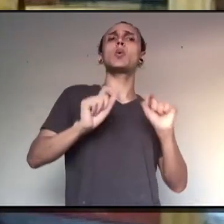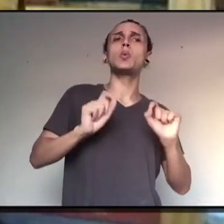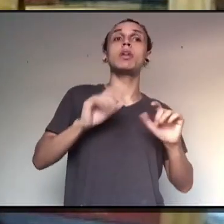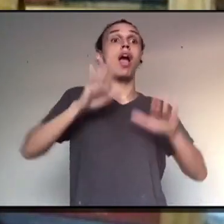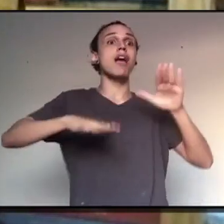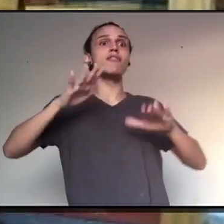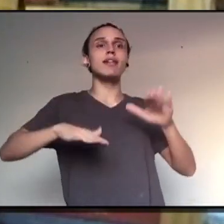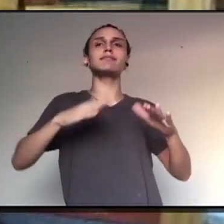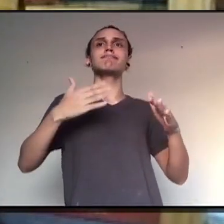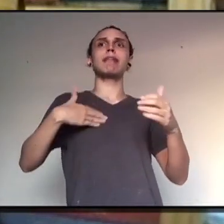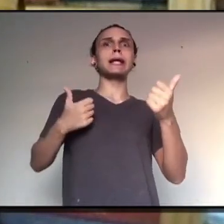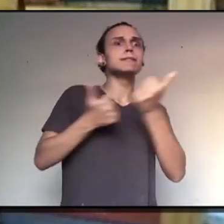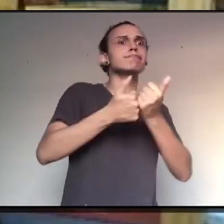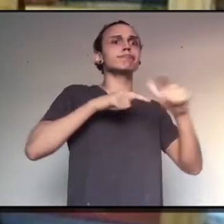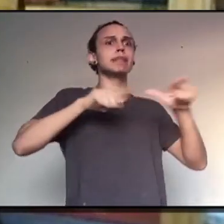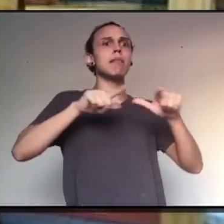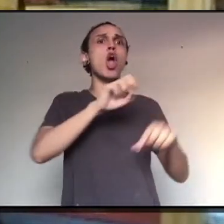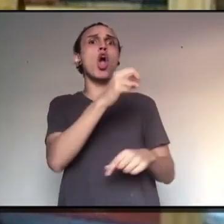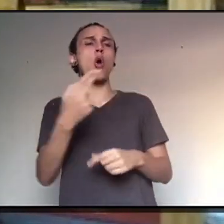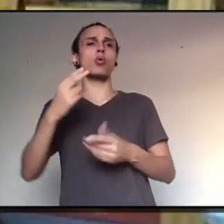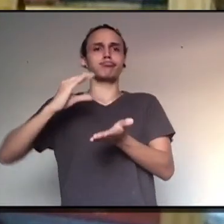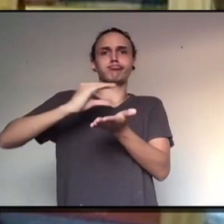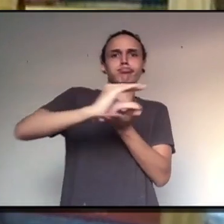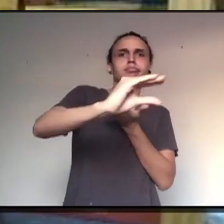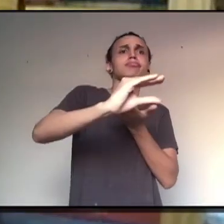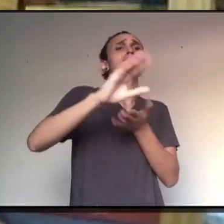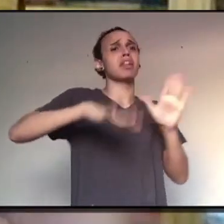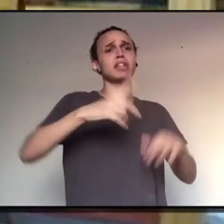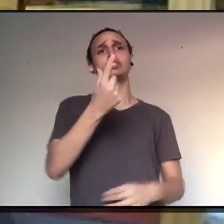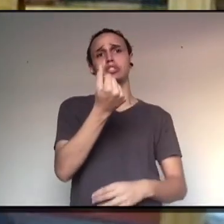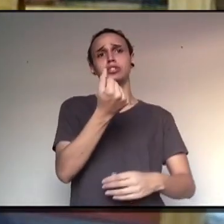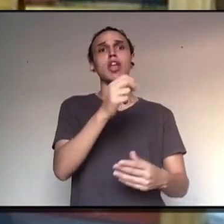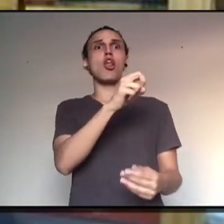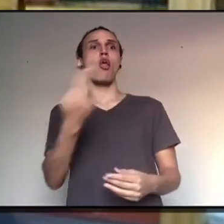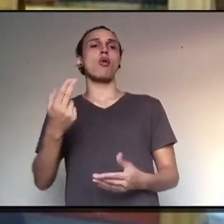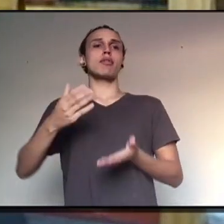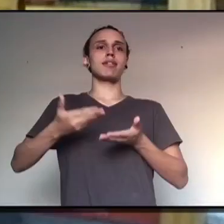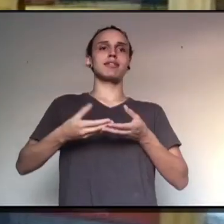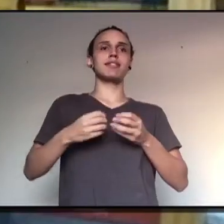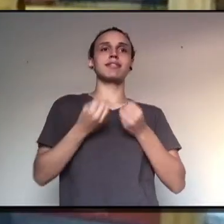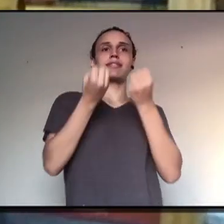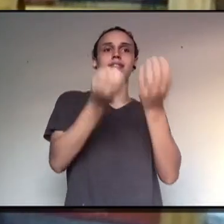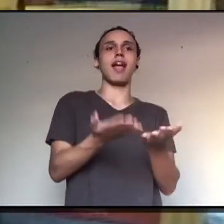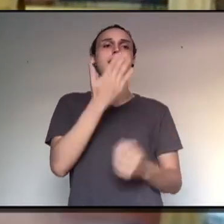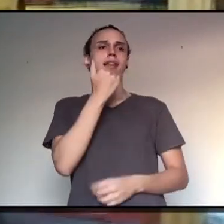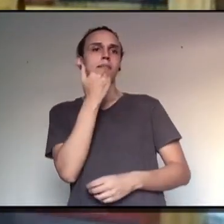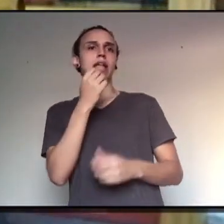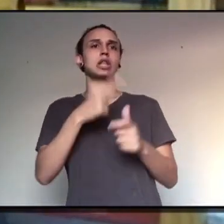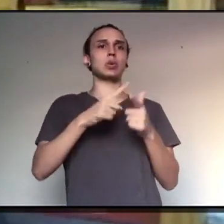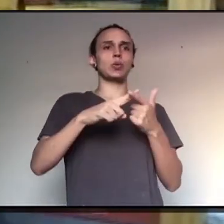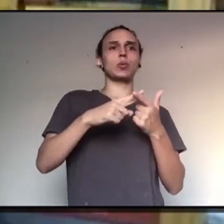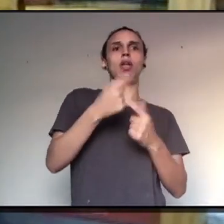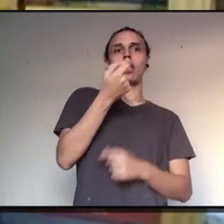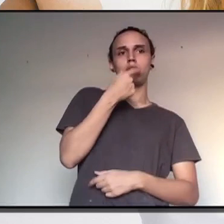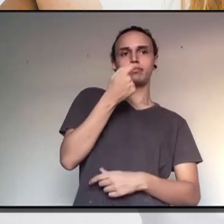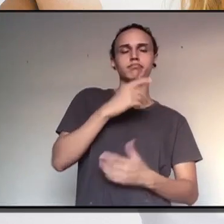se conseguem ajudar com um trabalho que você sabe fazer, ou mesmo com alguma doação de dinheiro mesmo, ou de alimento,